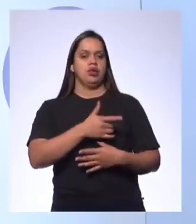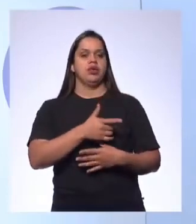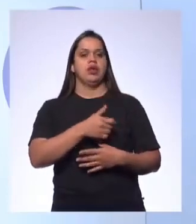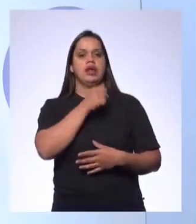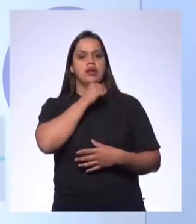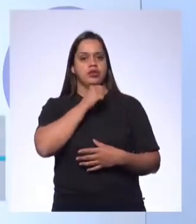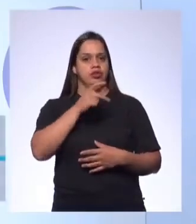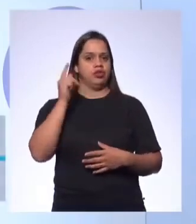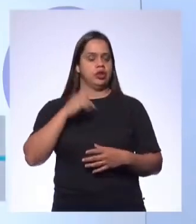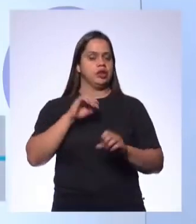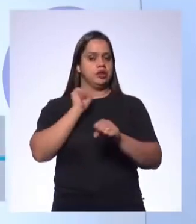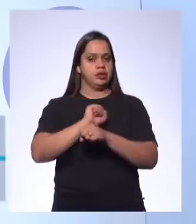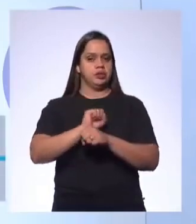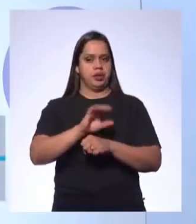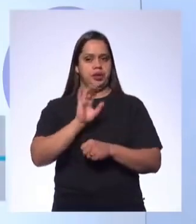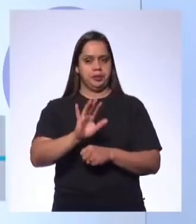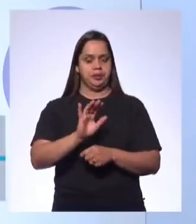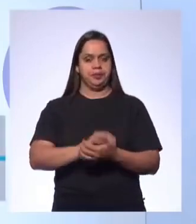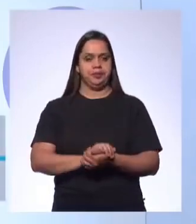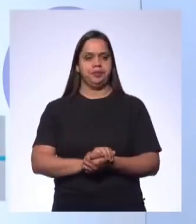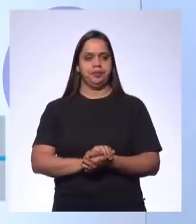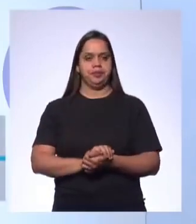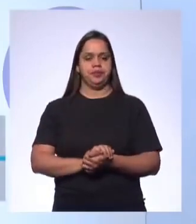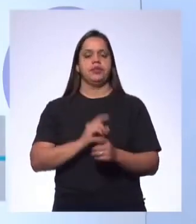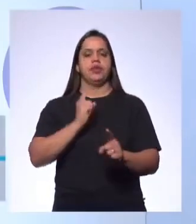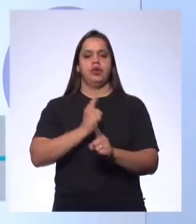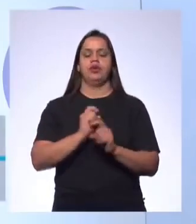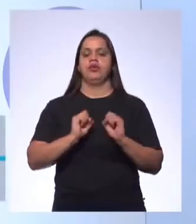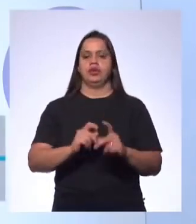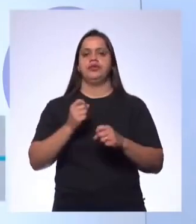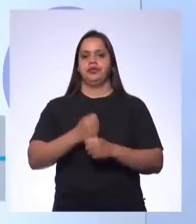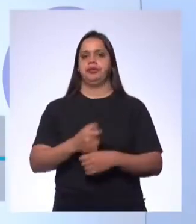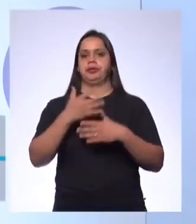espera aí um pouquinho. Vamos lá. Aqui, vamos lá. Então,